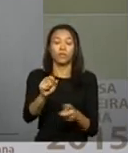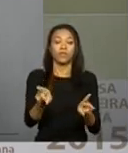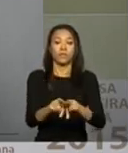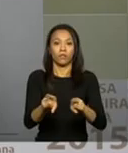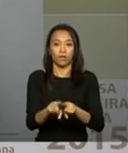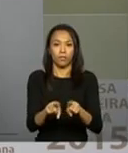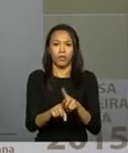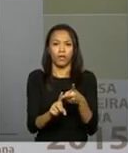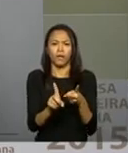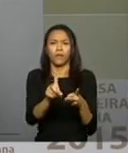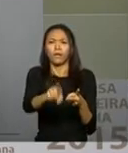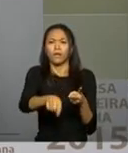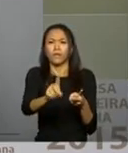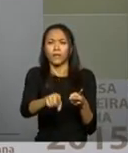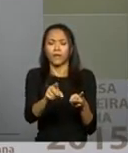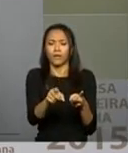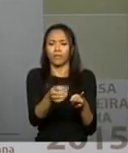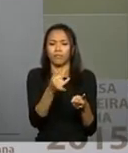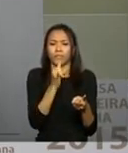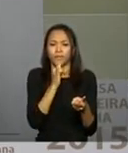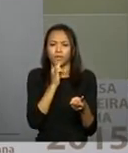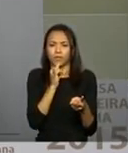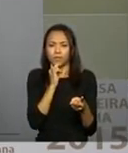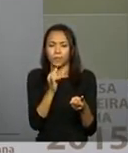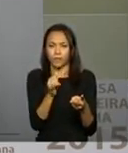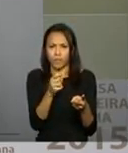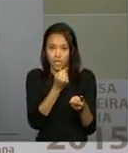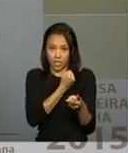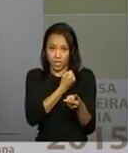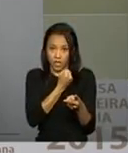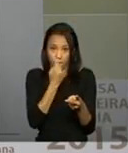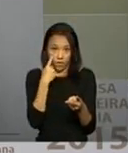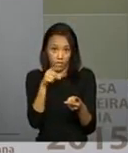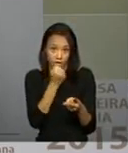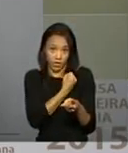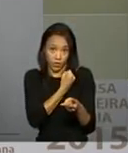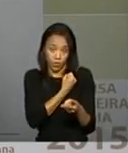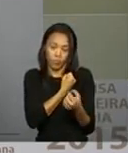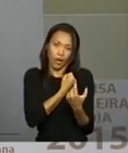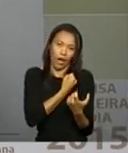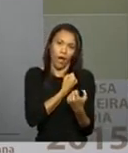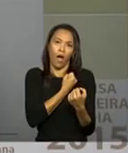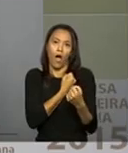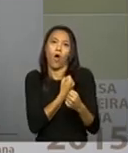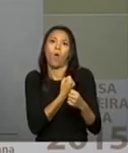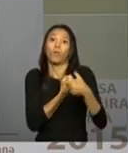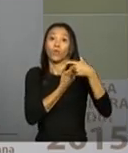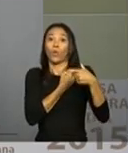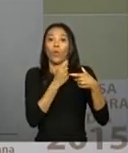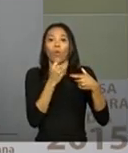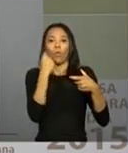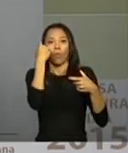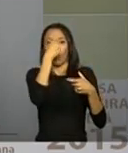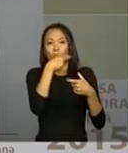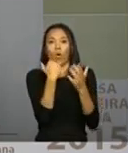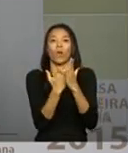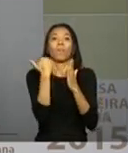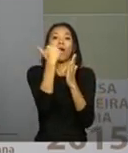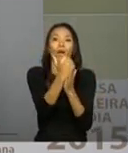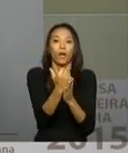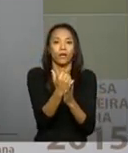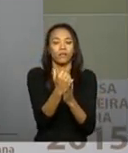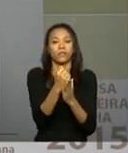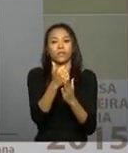é uma comparação completamente correta com esse 3, não dá para você dizer que aumentou 1 hora e 20 minutos,